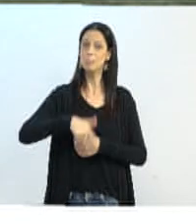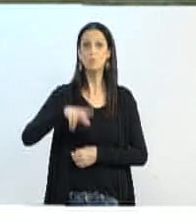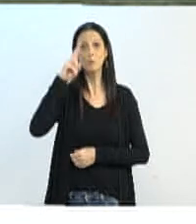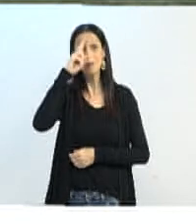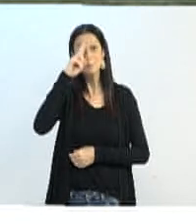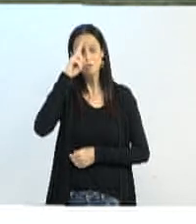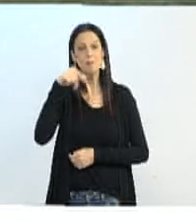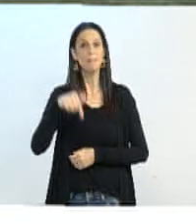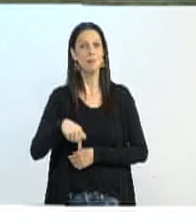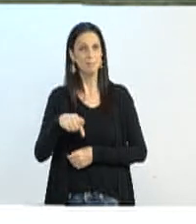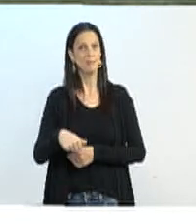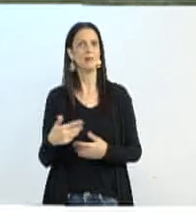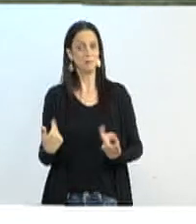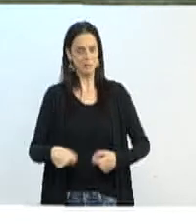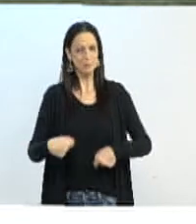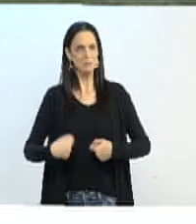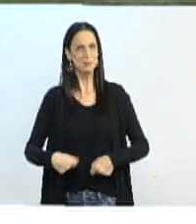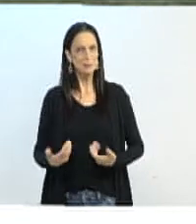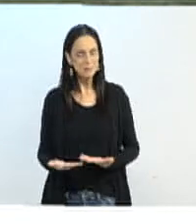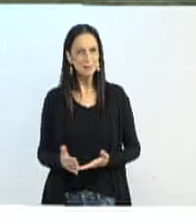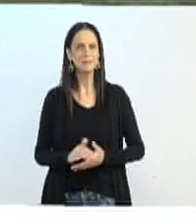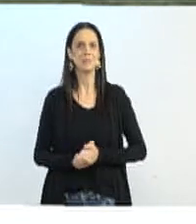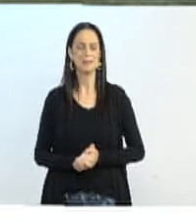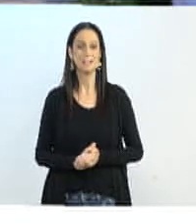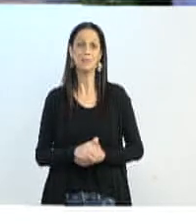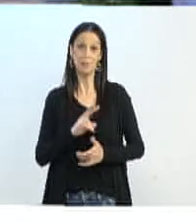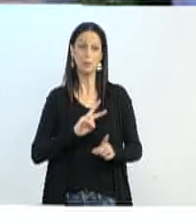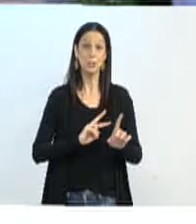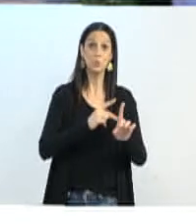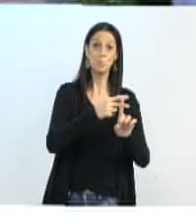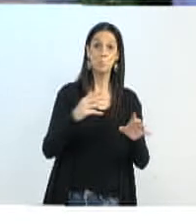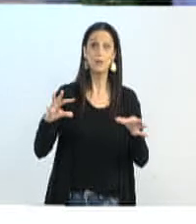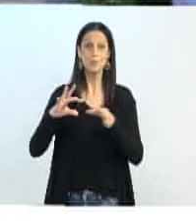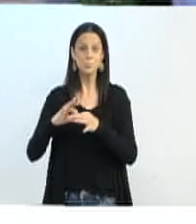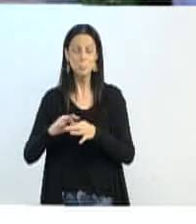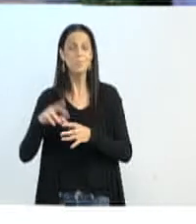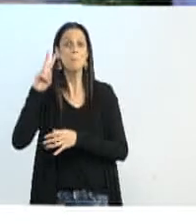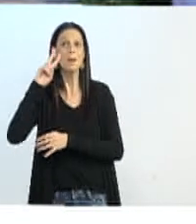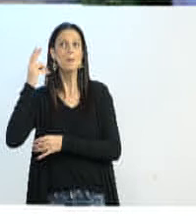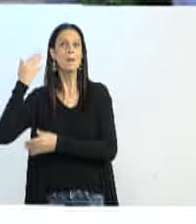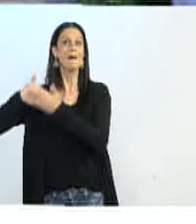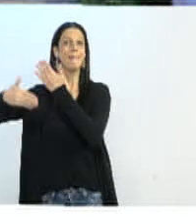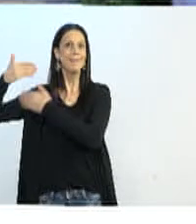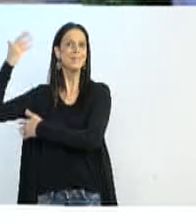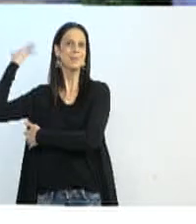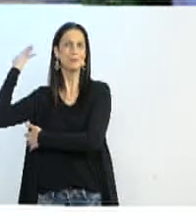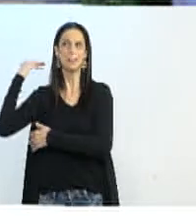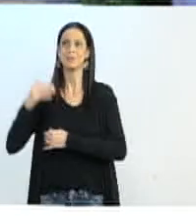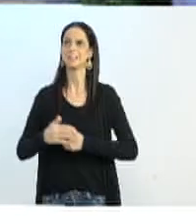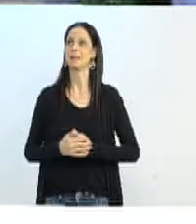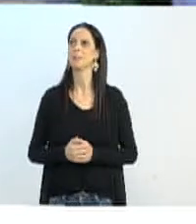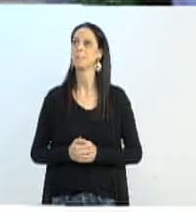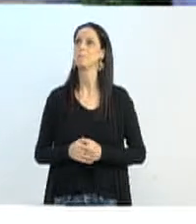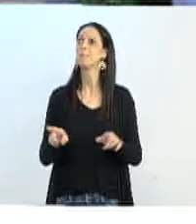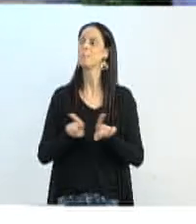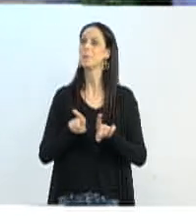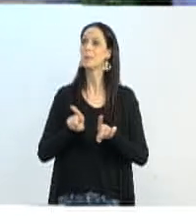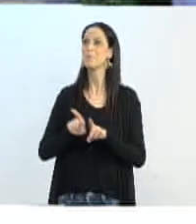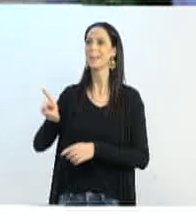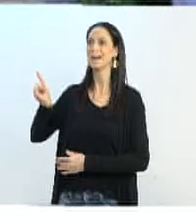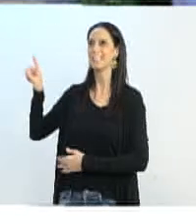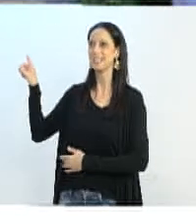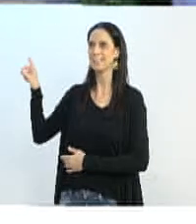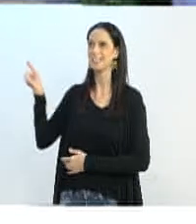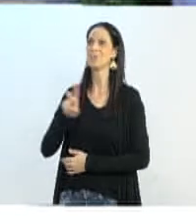junto da coisa mais nova, que a inovação. Vamos fazer um boulevard conectando o Centro de